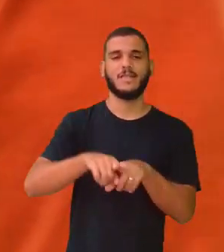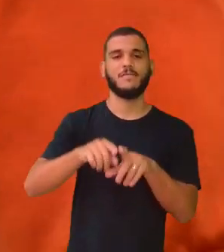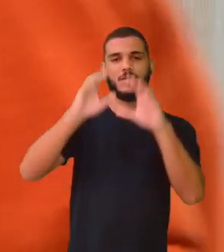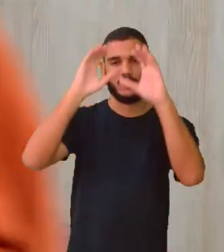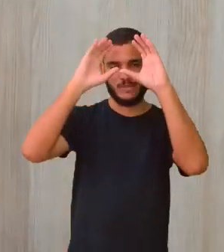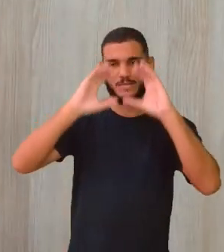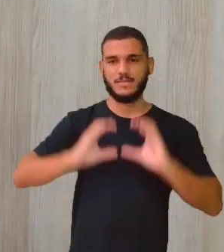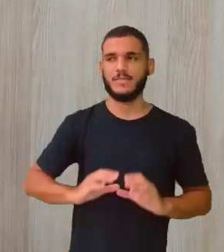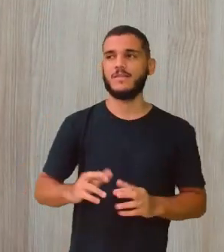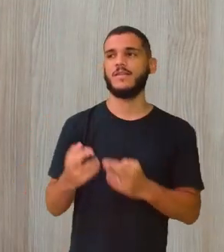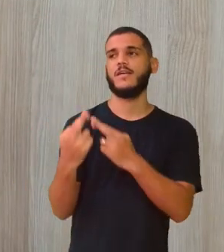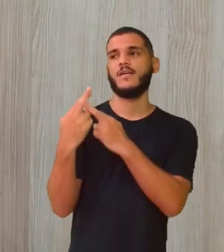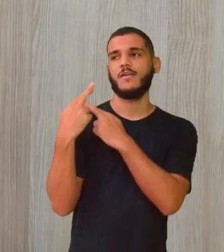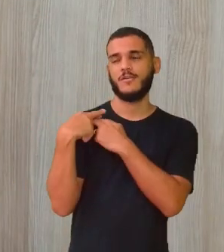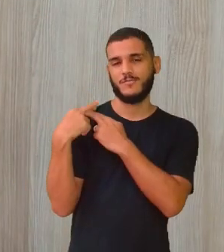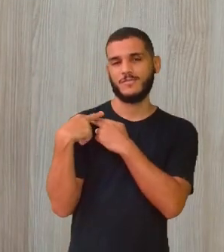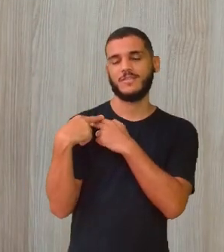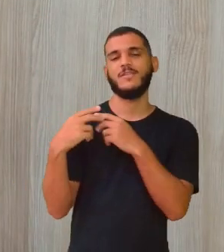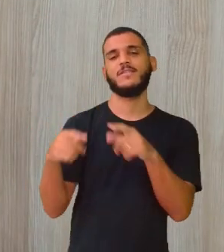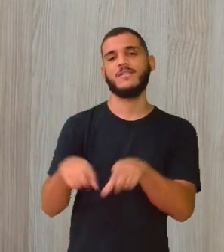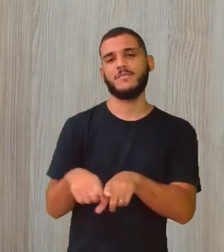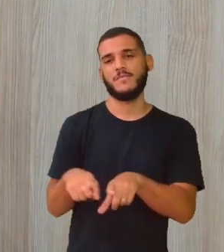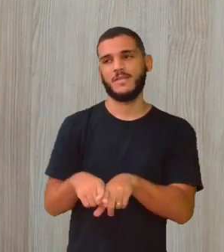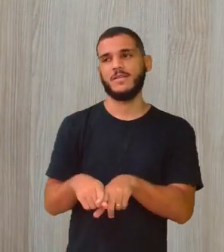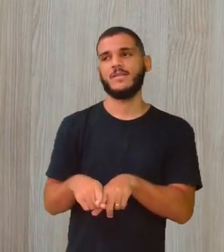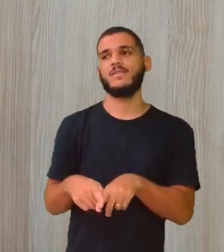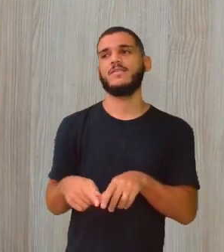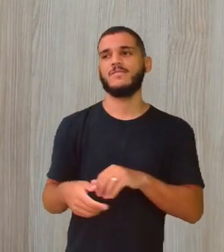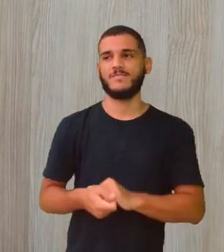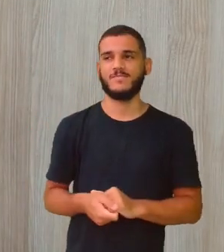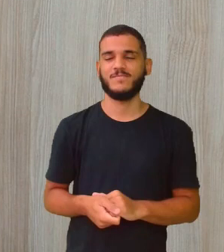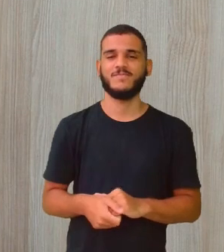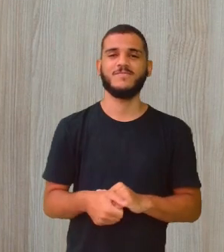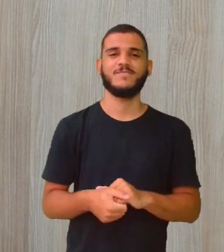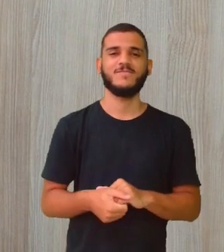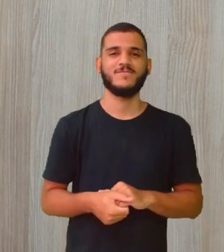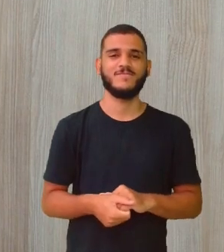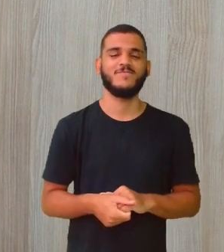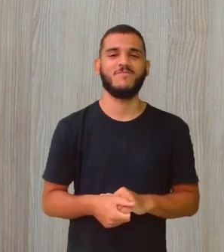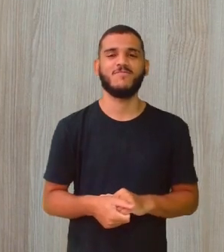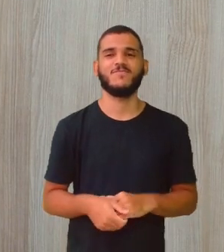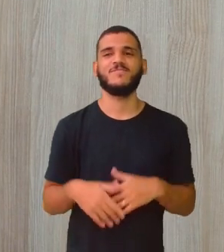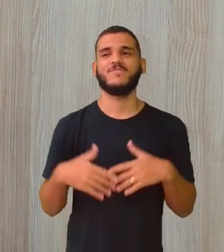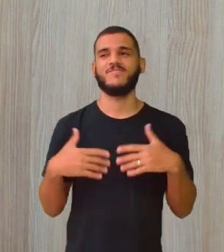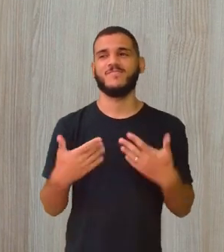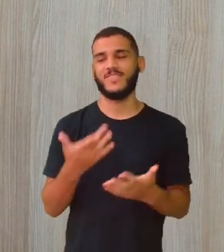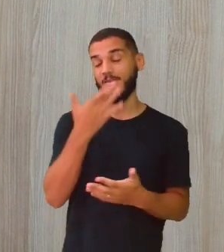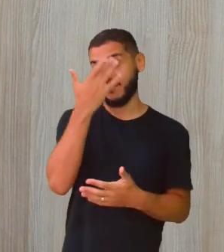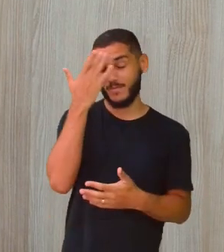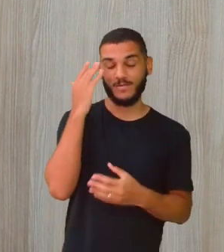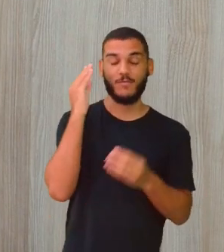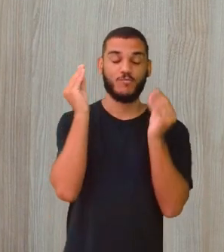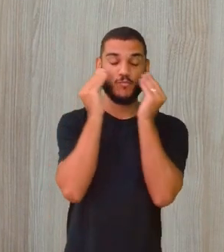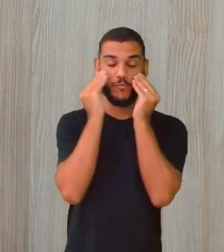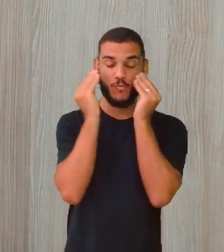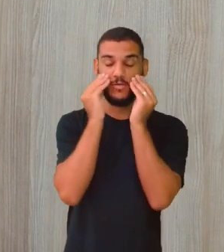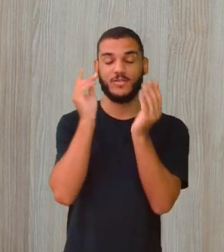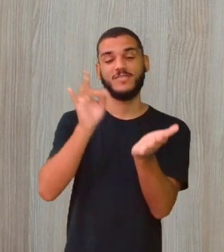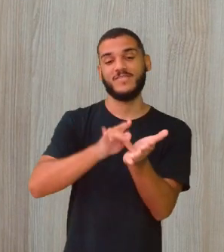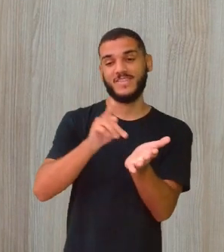responsáveis. Certo? Você que fazer isso, Isa. Um beijo bem grande.